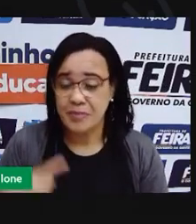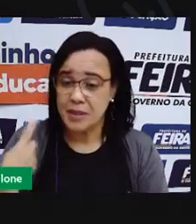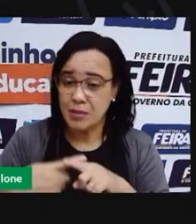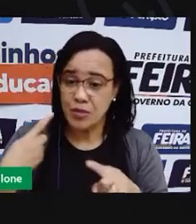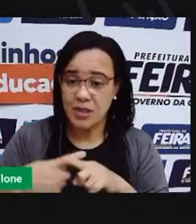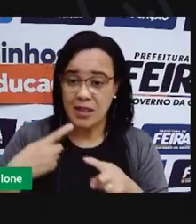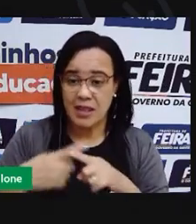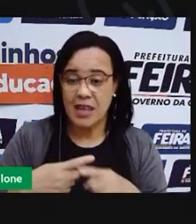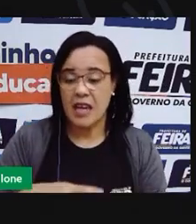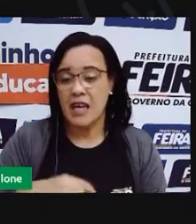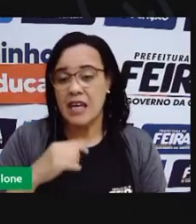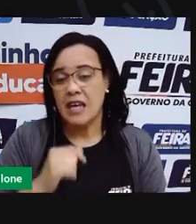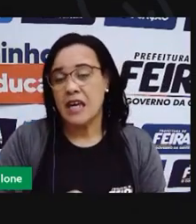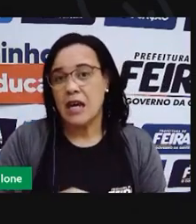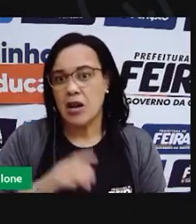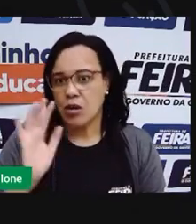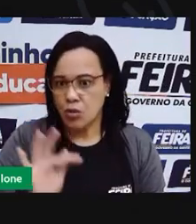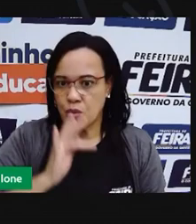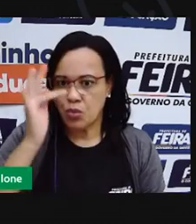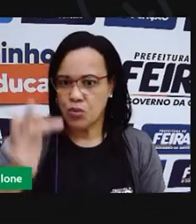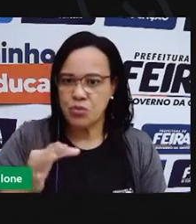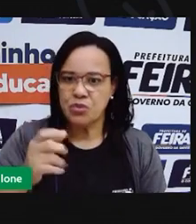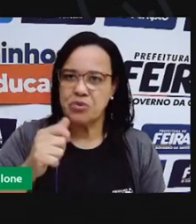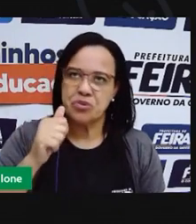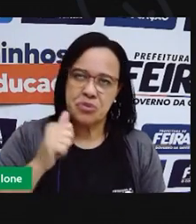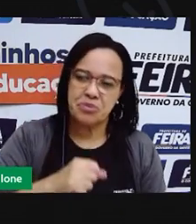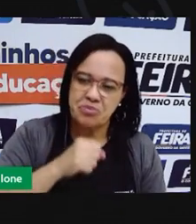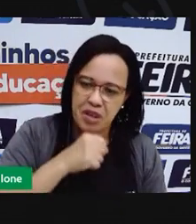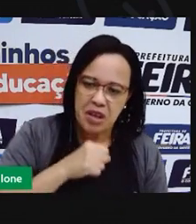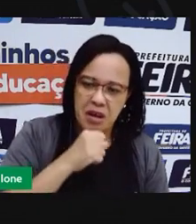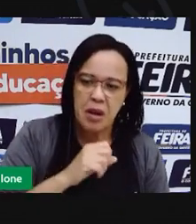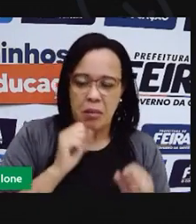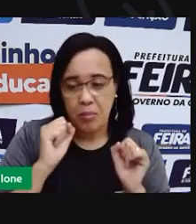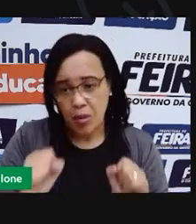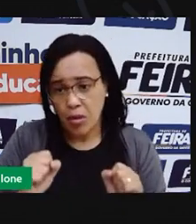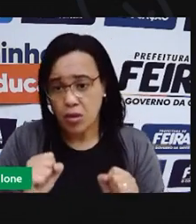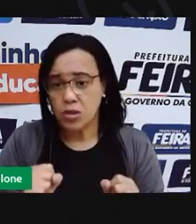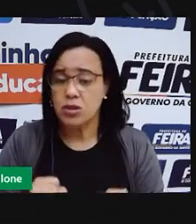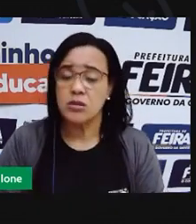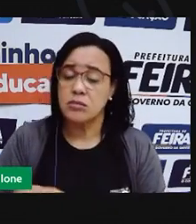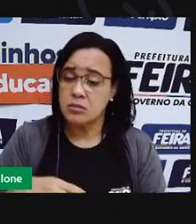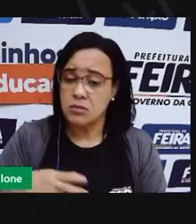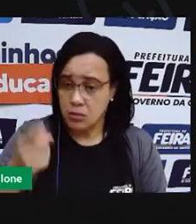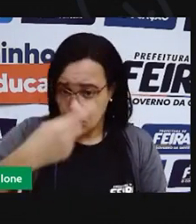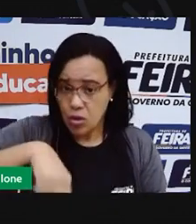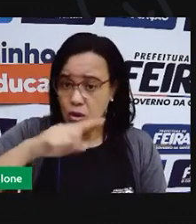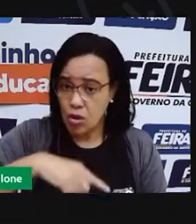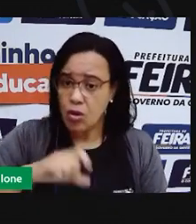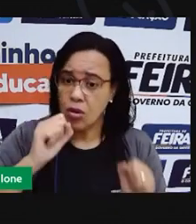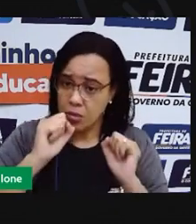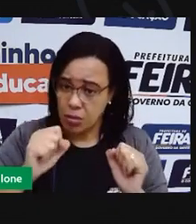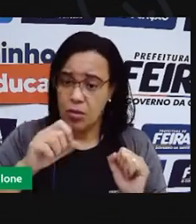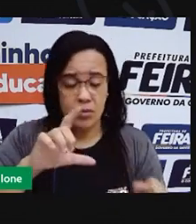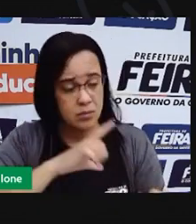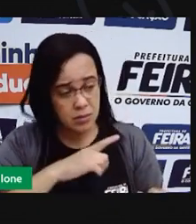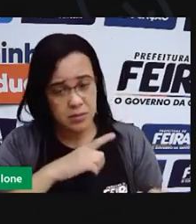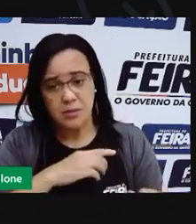Tenha acesso aos mesmos recursos. Com a mesma qualidade que você tem hoje. Que é considerado como água,